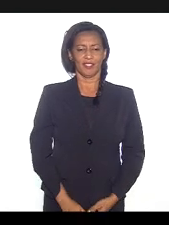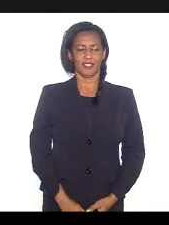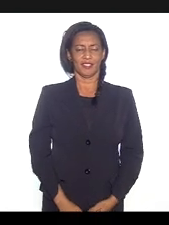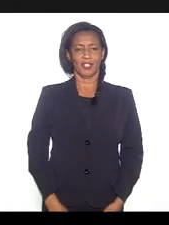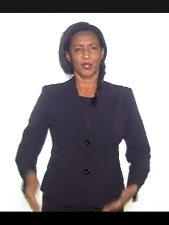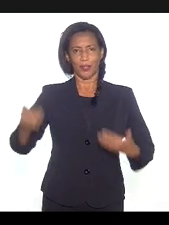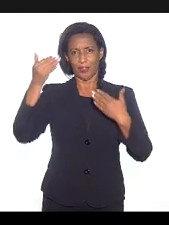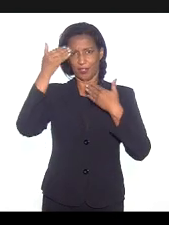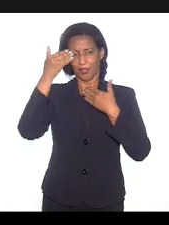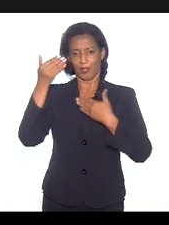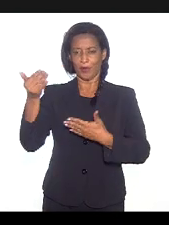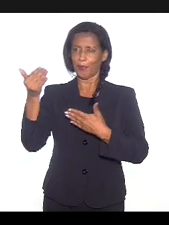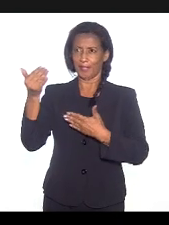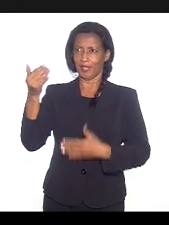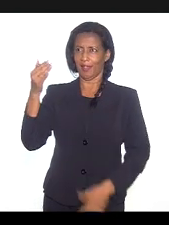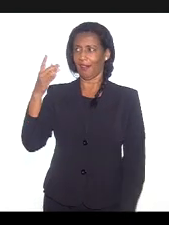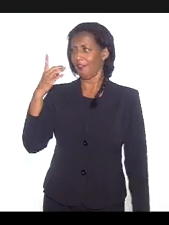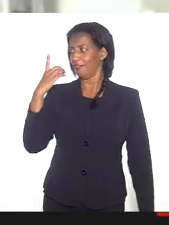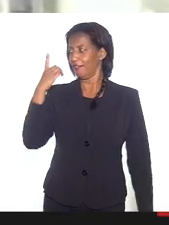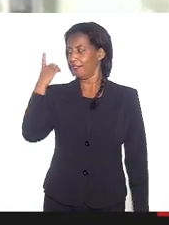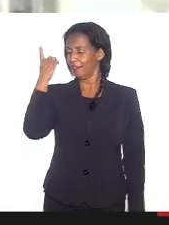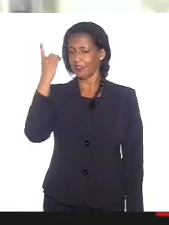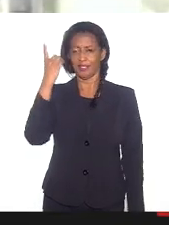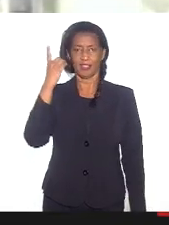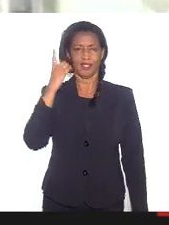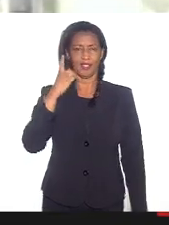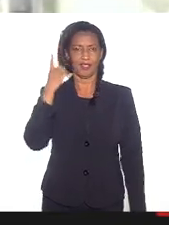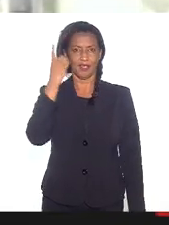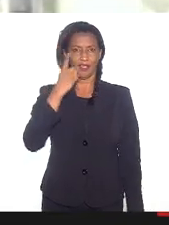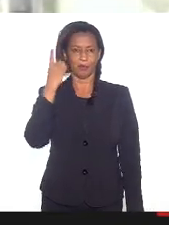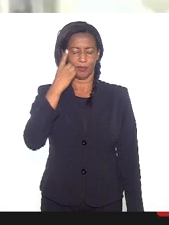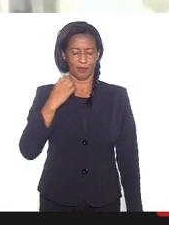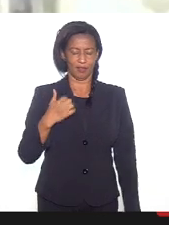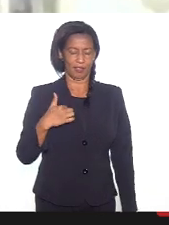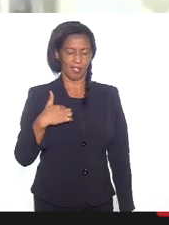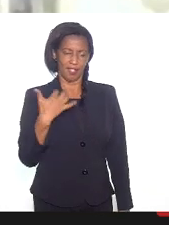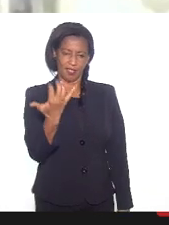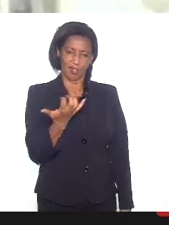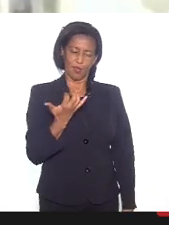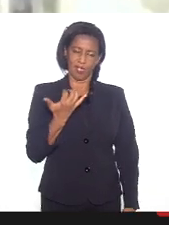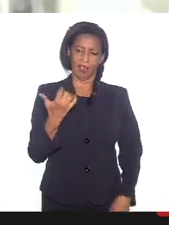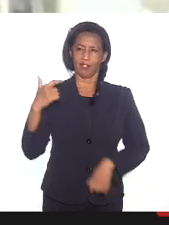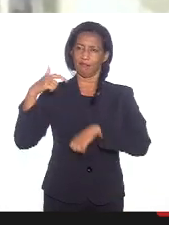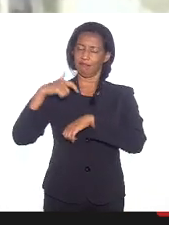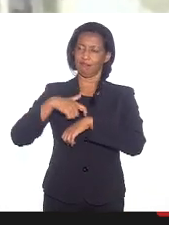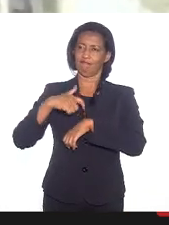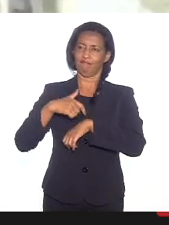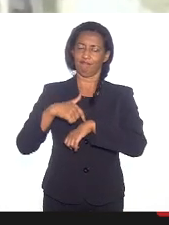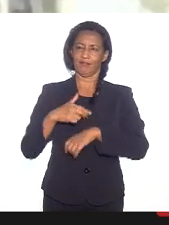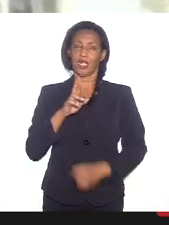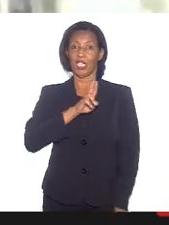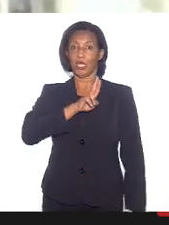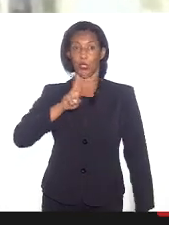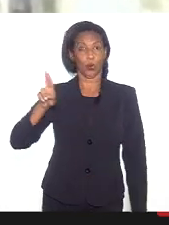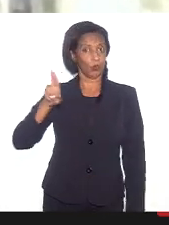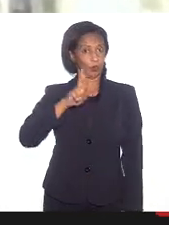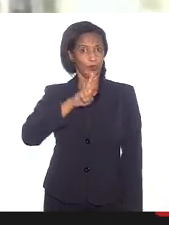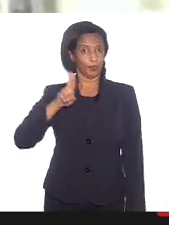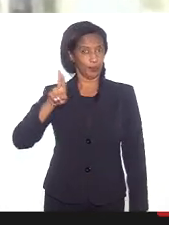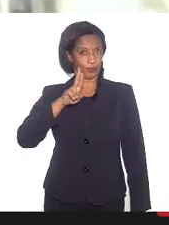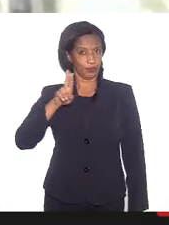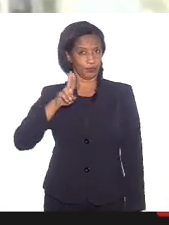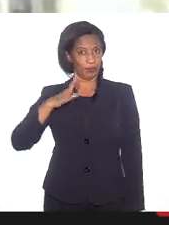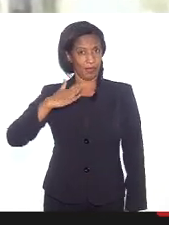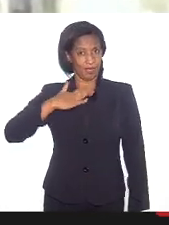Obrigada, deputada. Eu quero aqui, nesse momento, em nome da